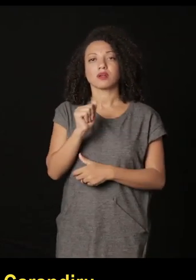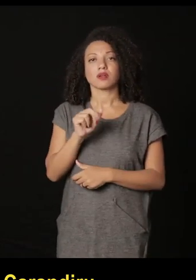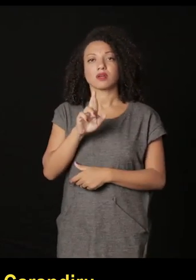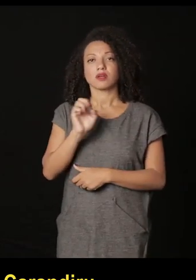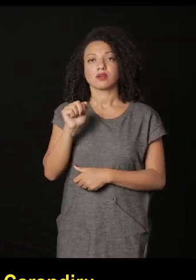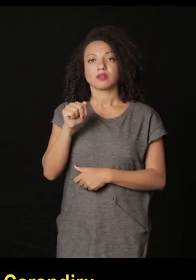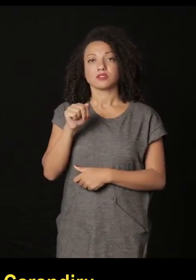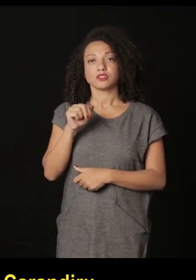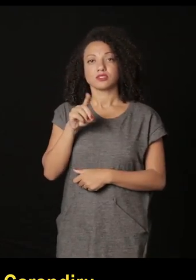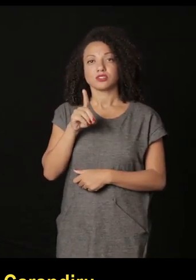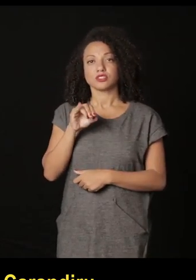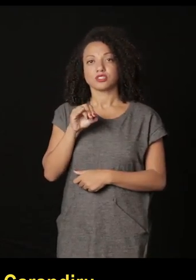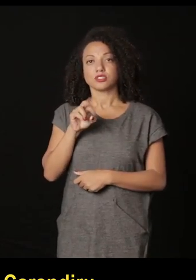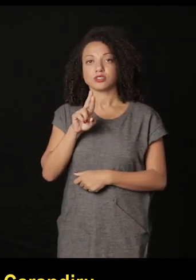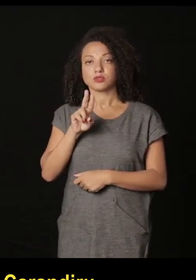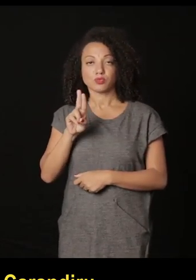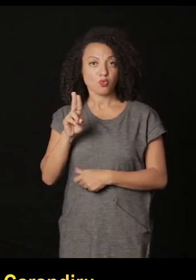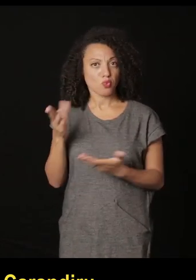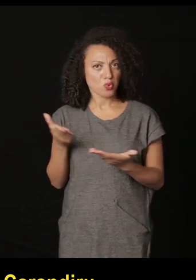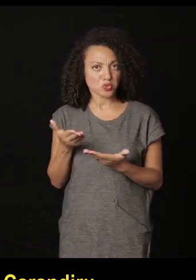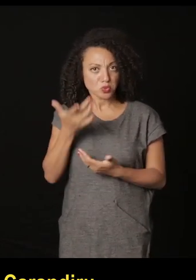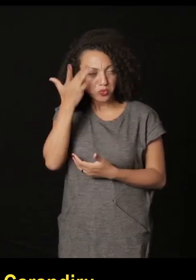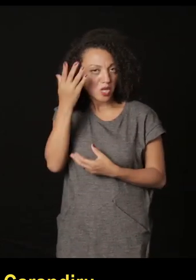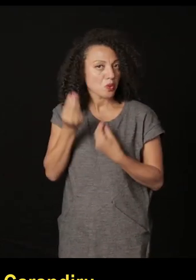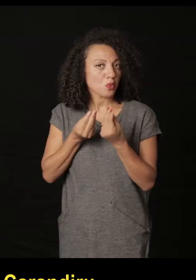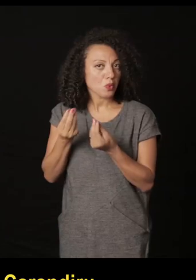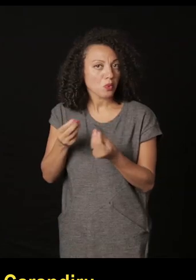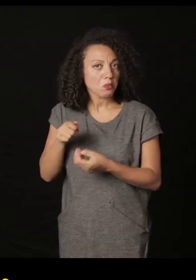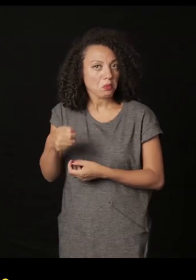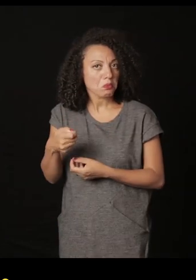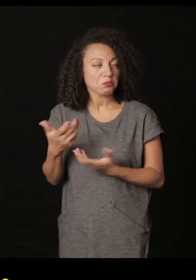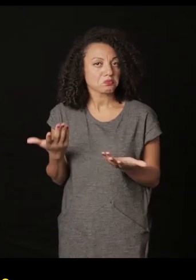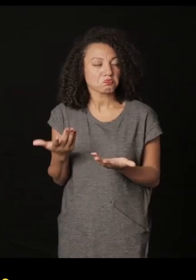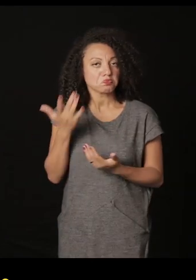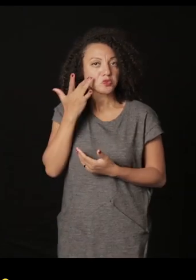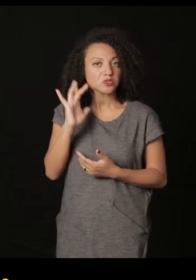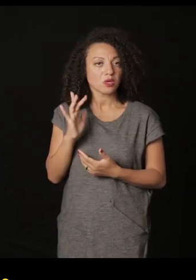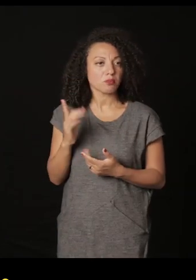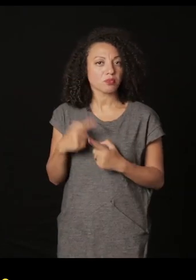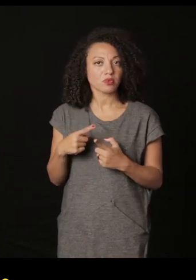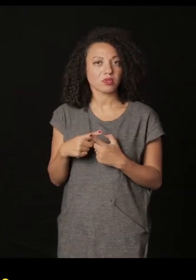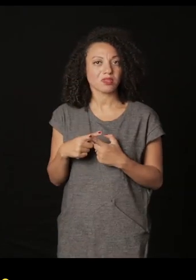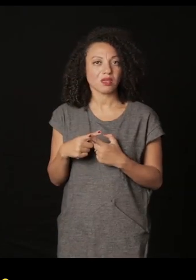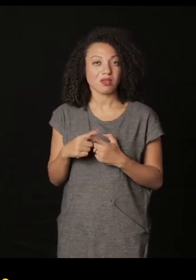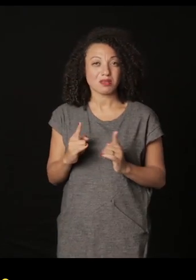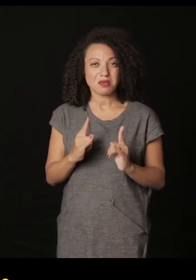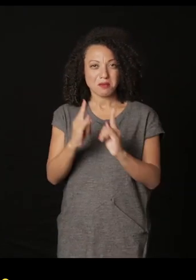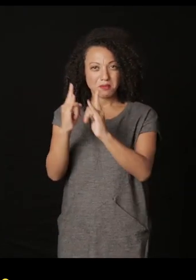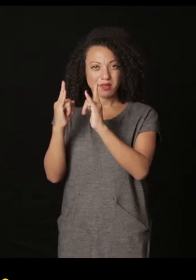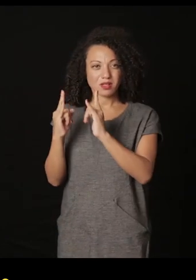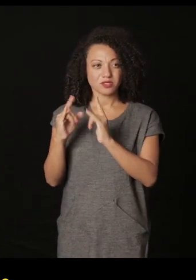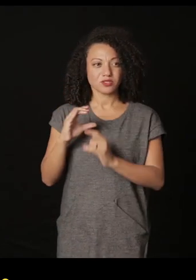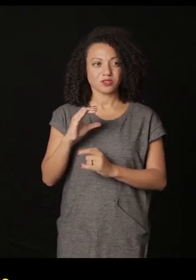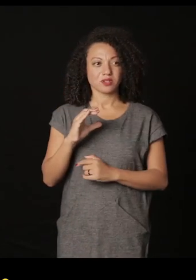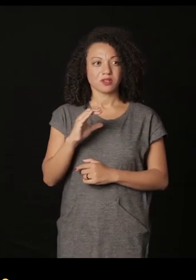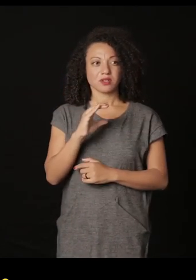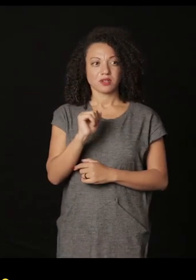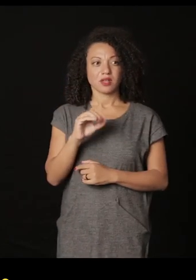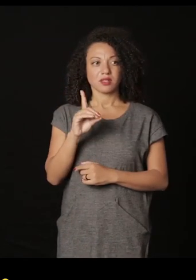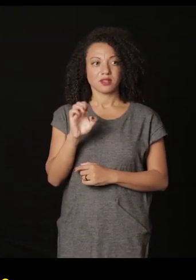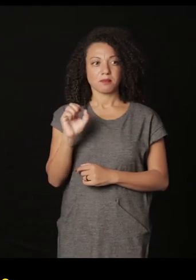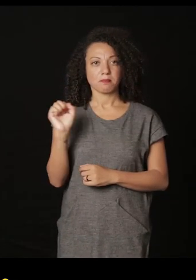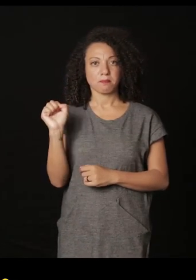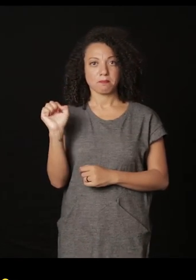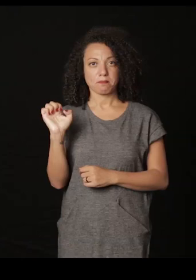complexo do Carandiru que hoje eu nem sei como é que é mas eu só acho que hoje só existe o antigo